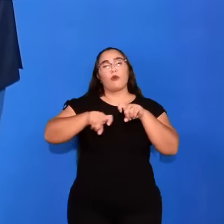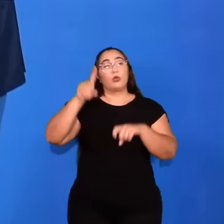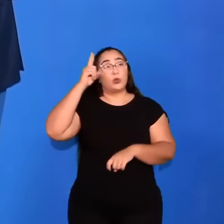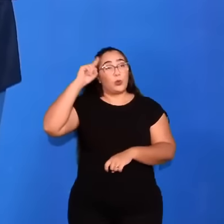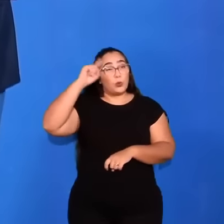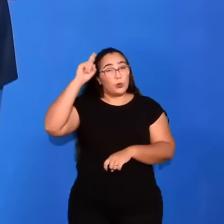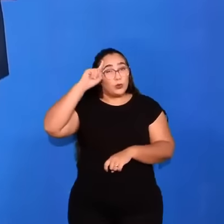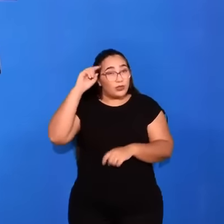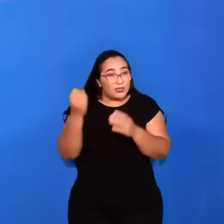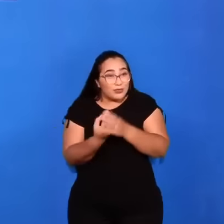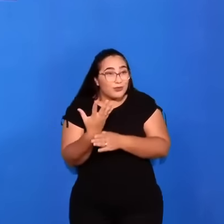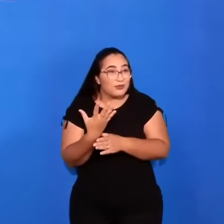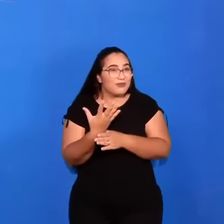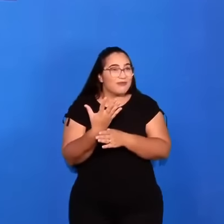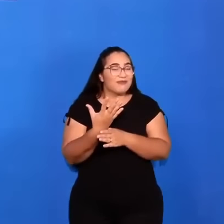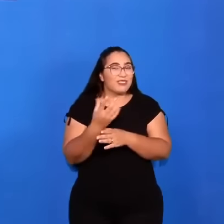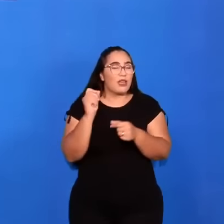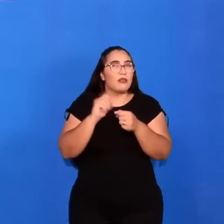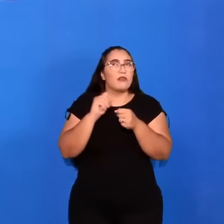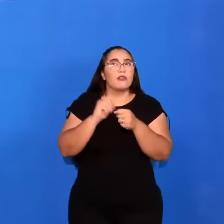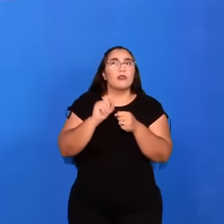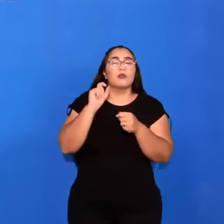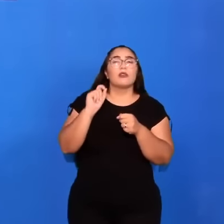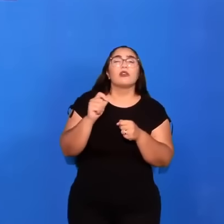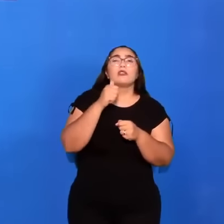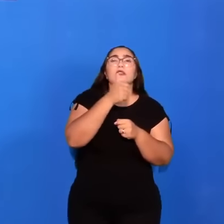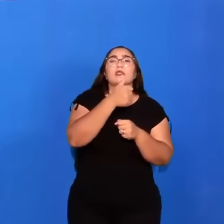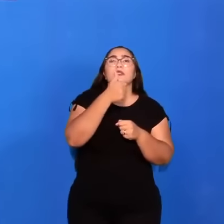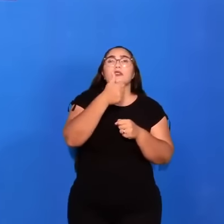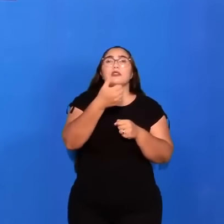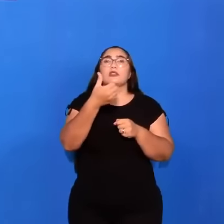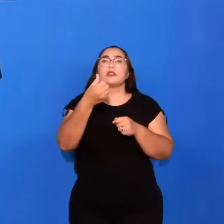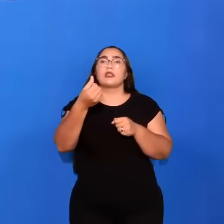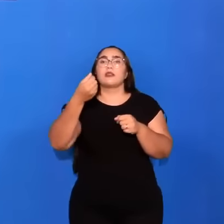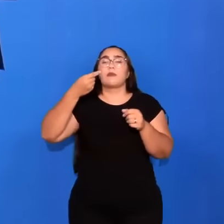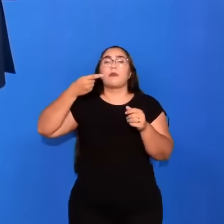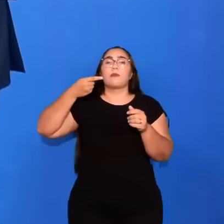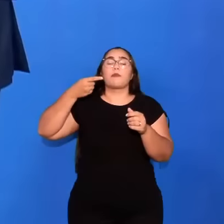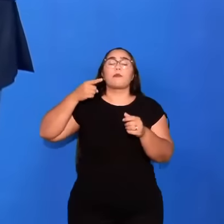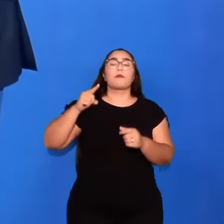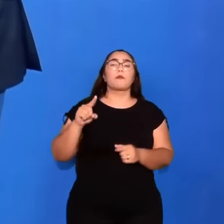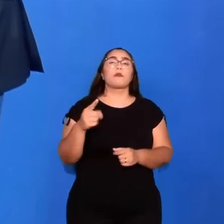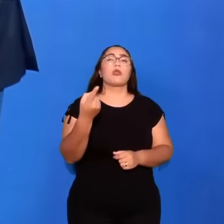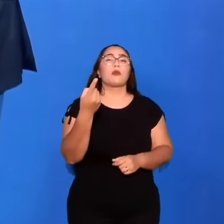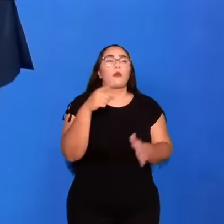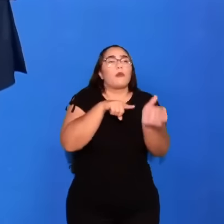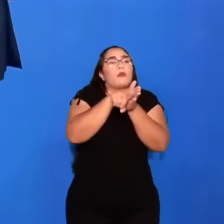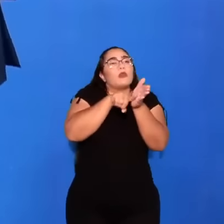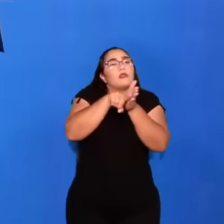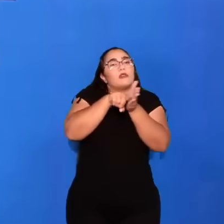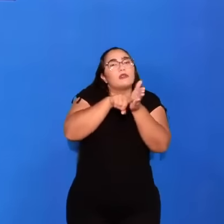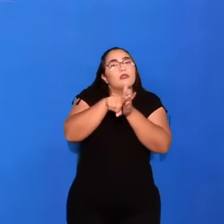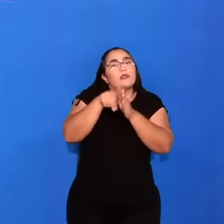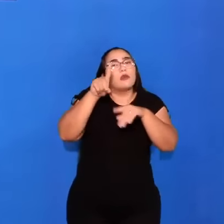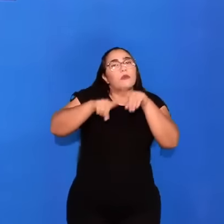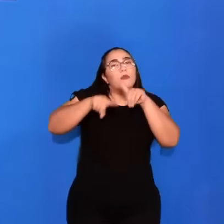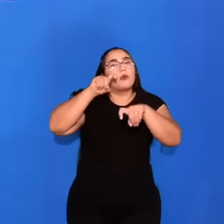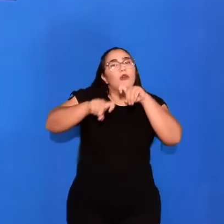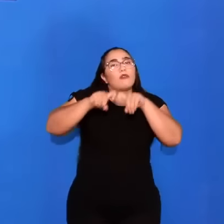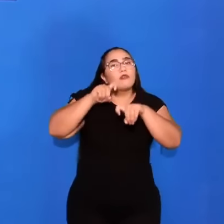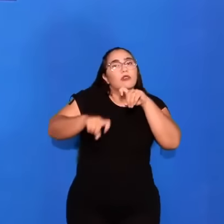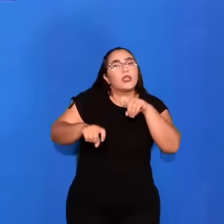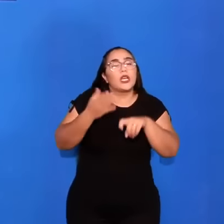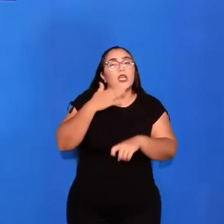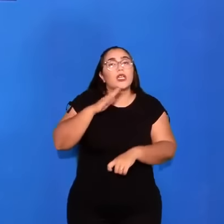dias na internet. São feitas 116 mil pesquisas sobre pornografia infantil, por dia.